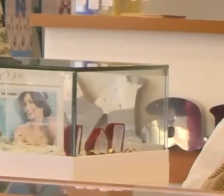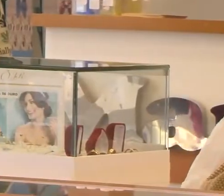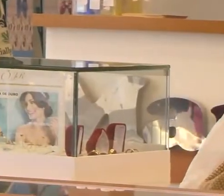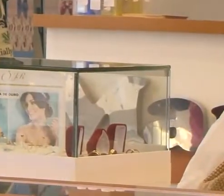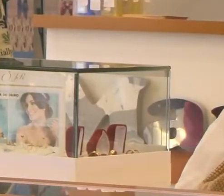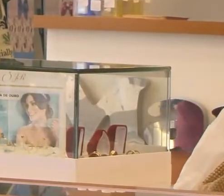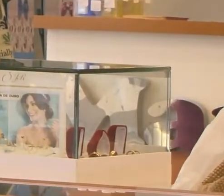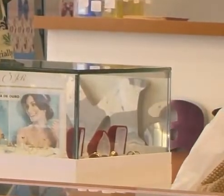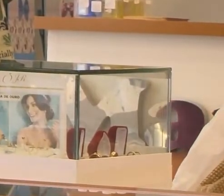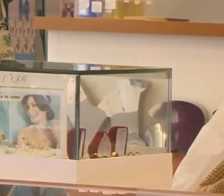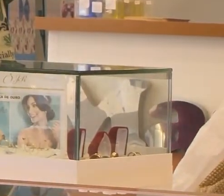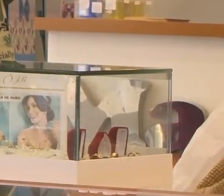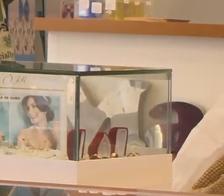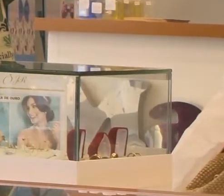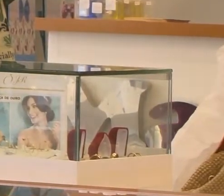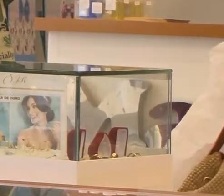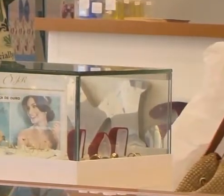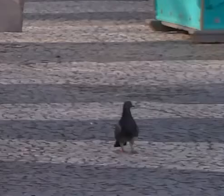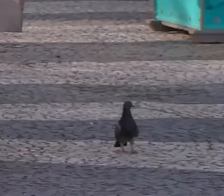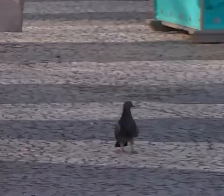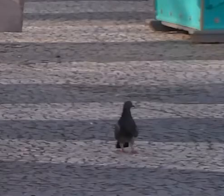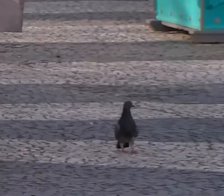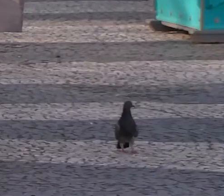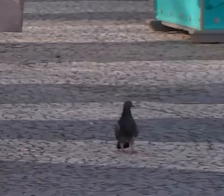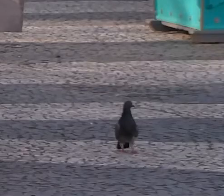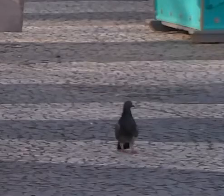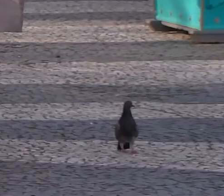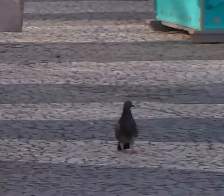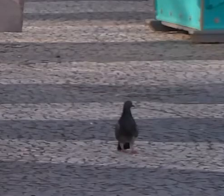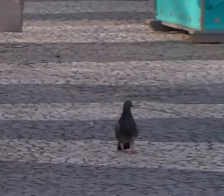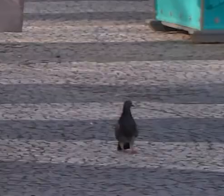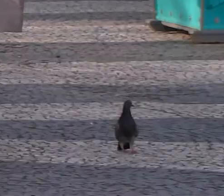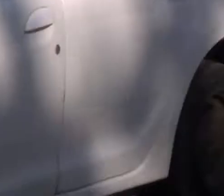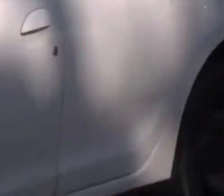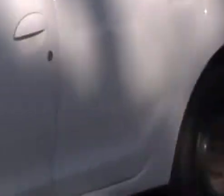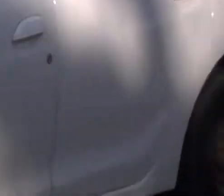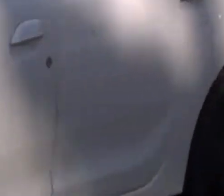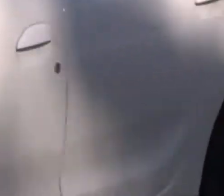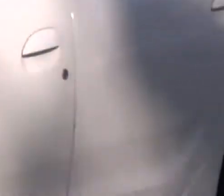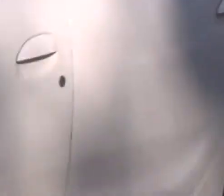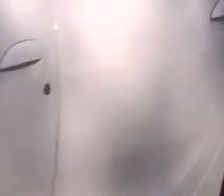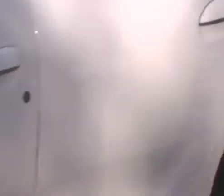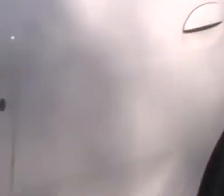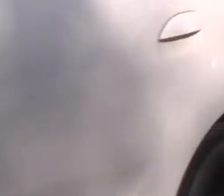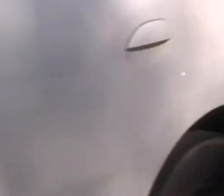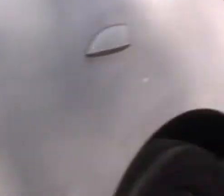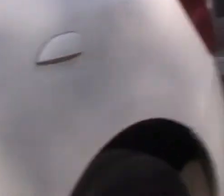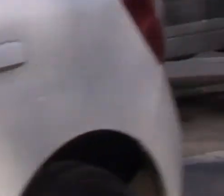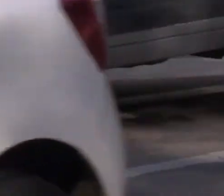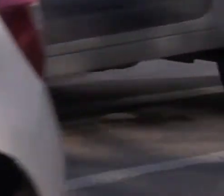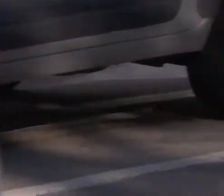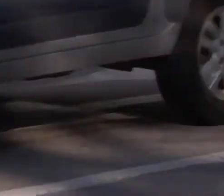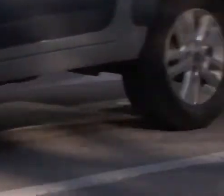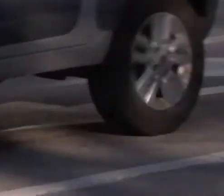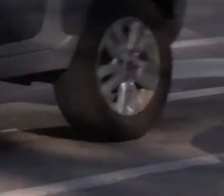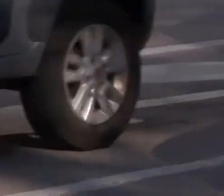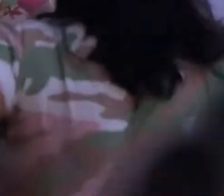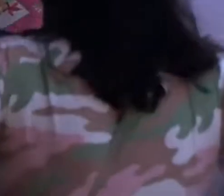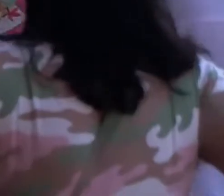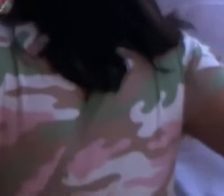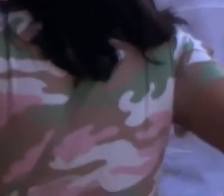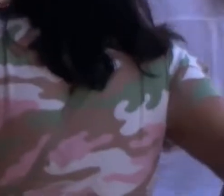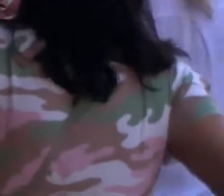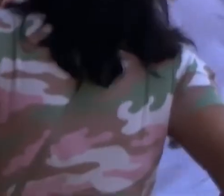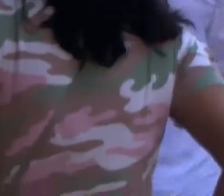CNPJ para abrir uma pequena empresa, podendo atuar nas áreas de comércio, indústria e mesmo com prestação de serviços.